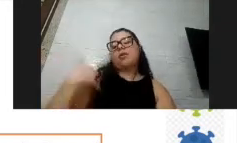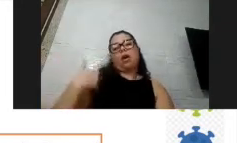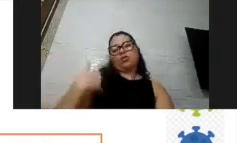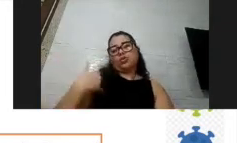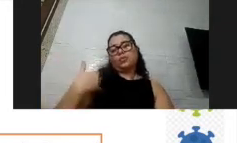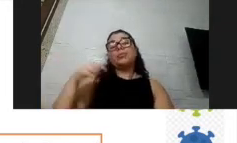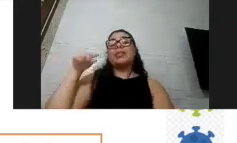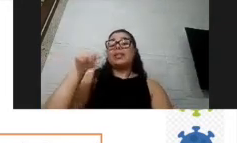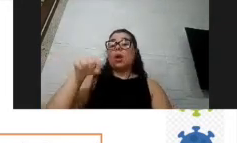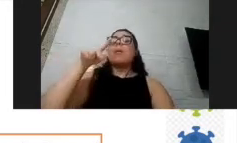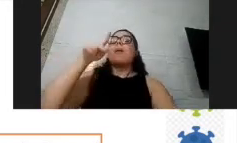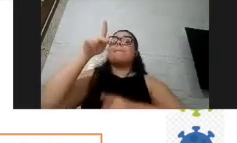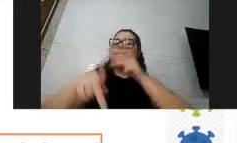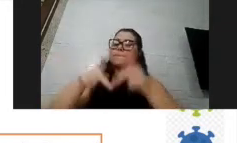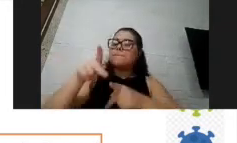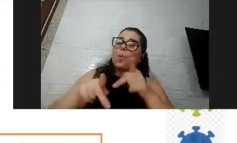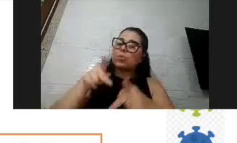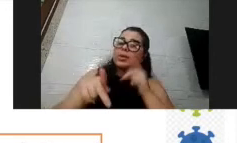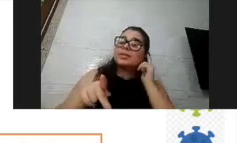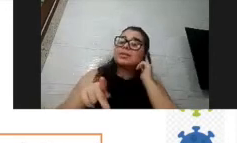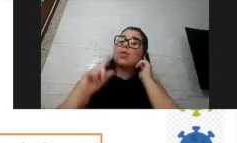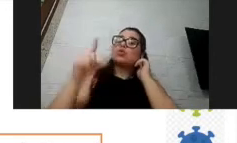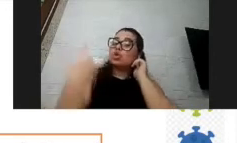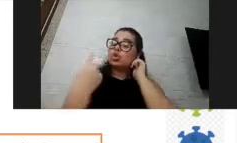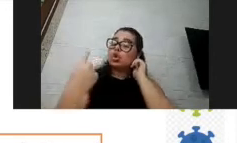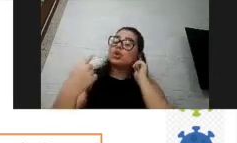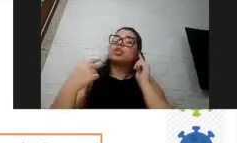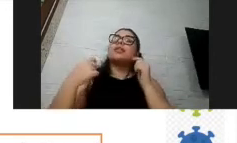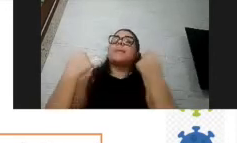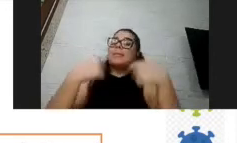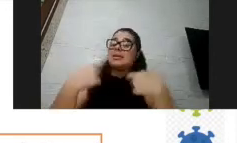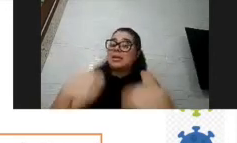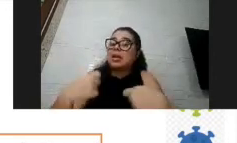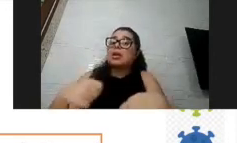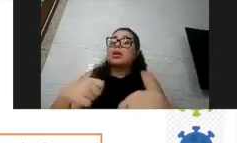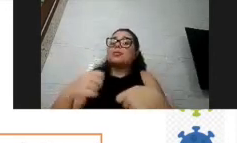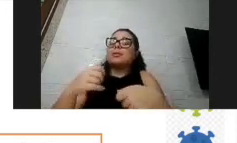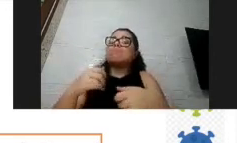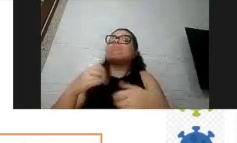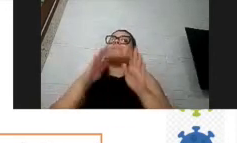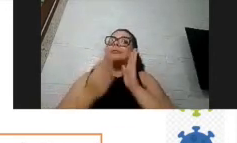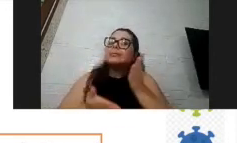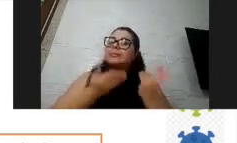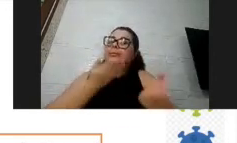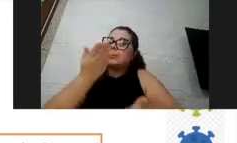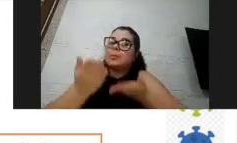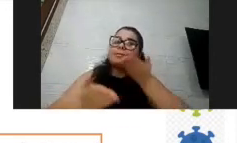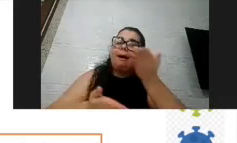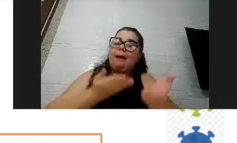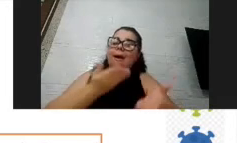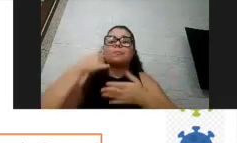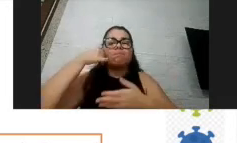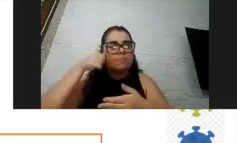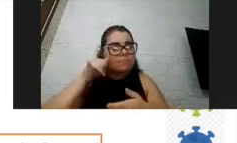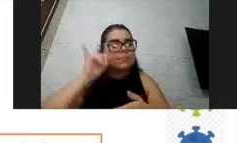população que a gente precisa ter medidas de proteção maior então para esses adultos com